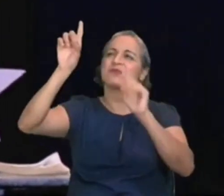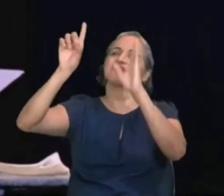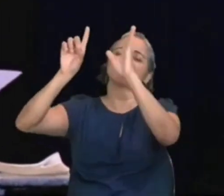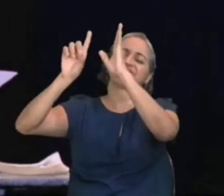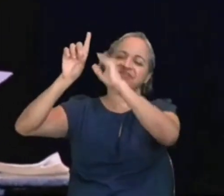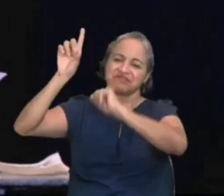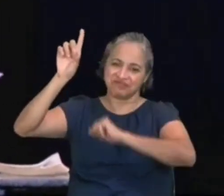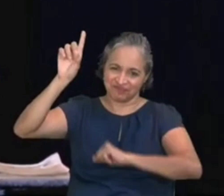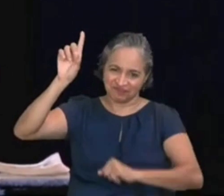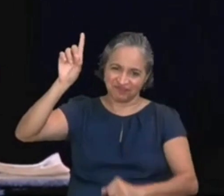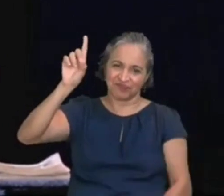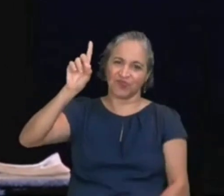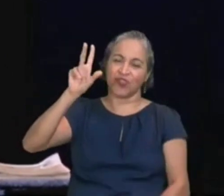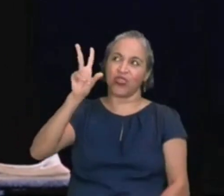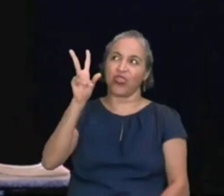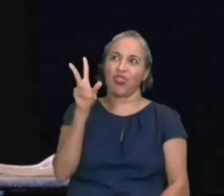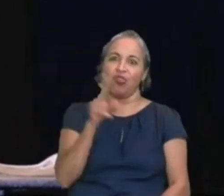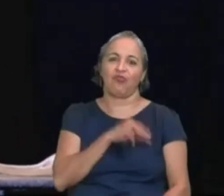uau,